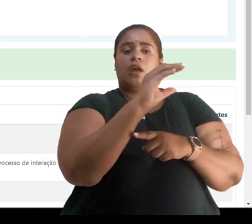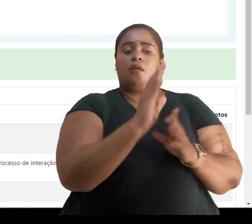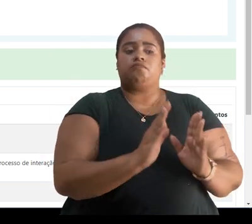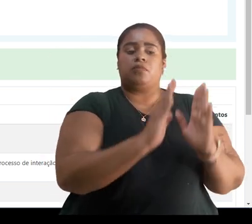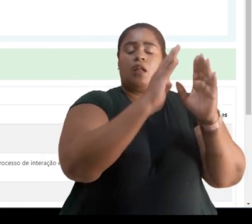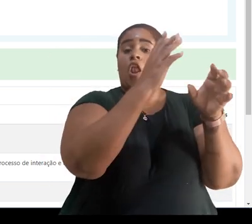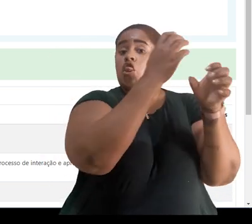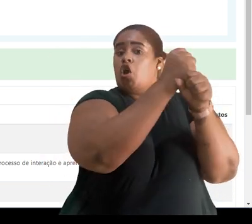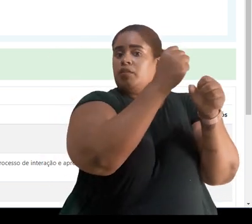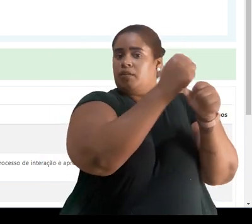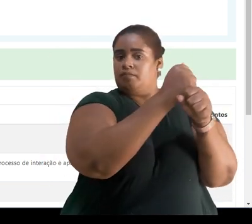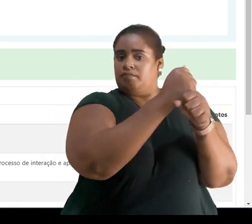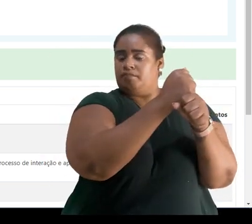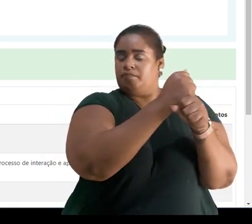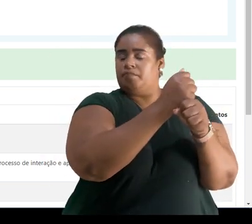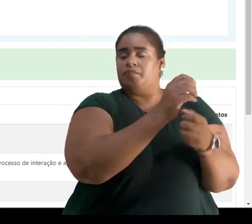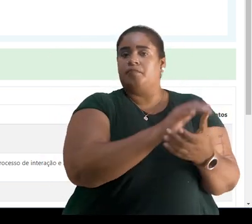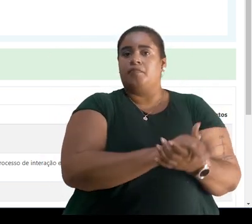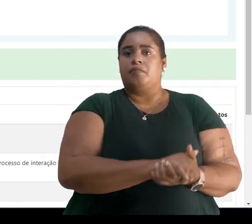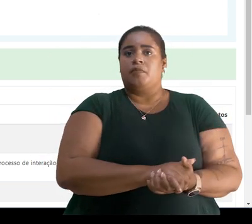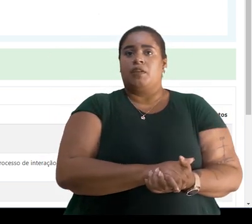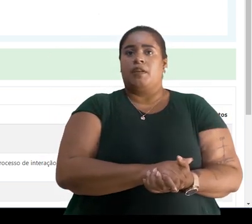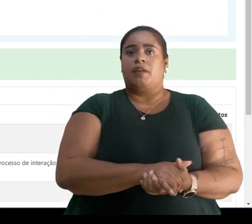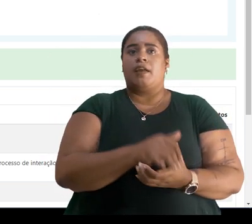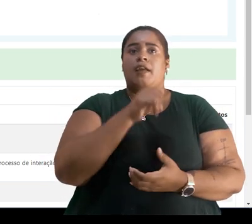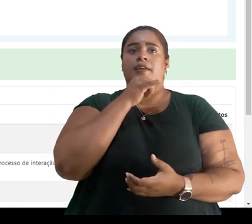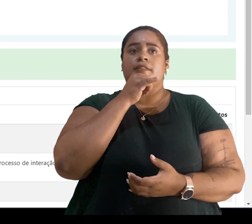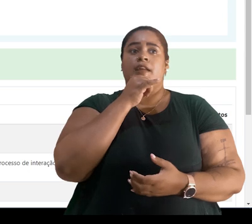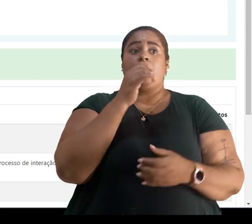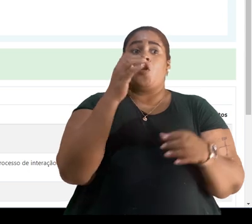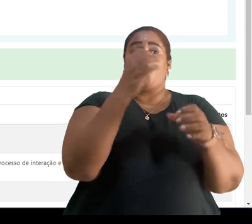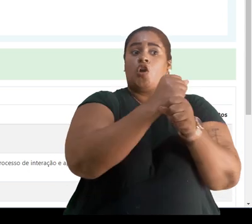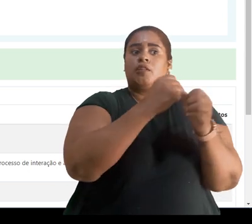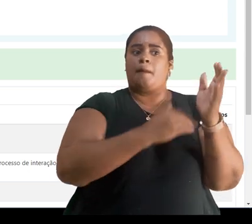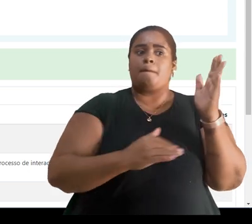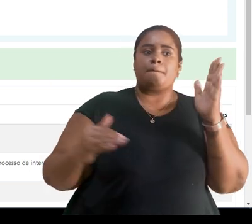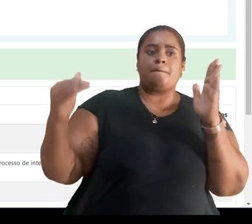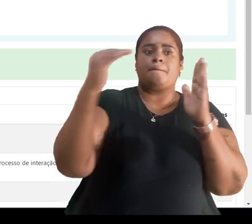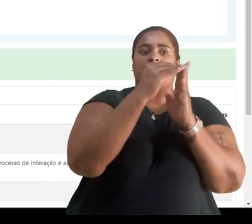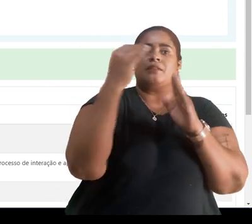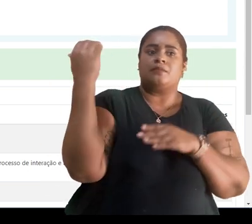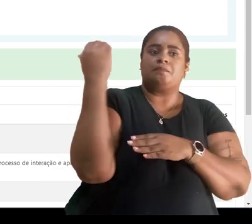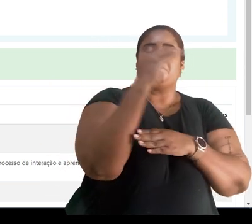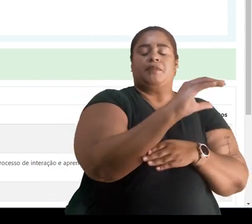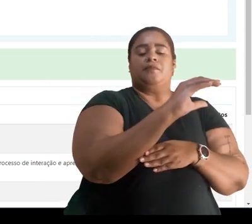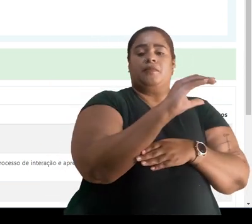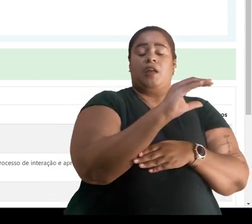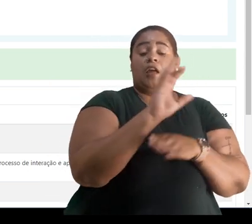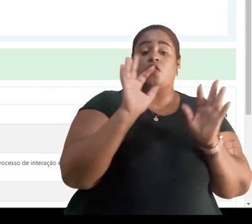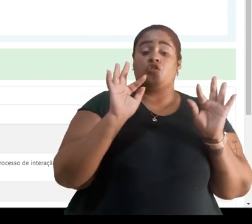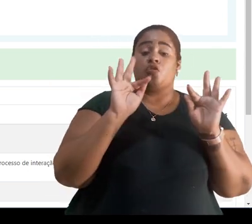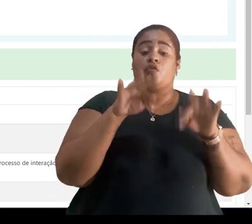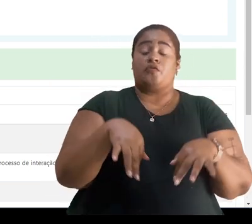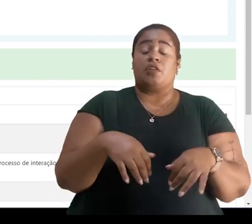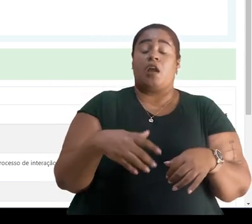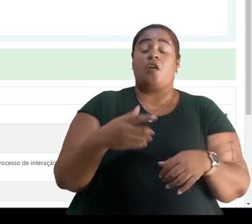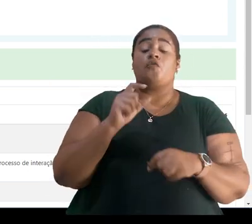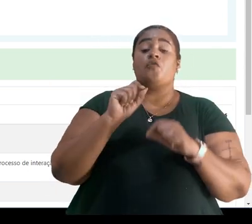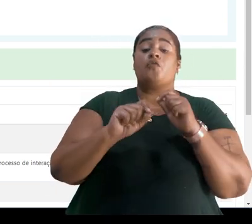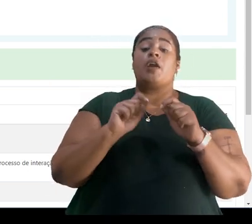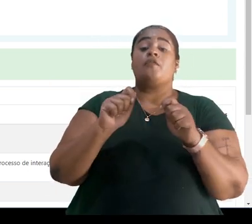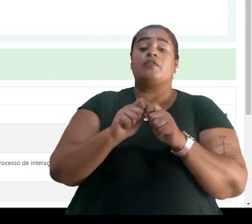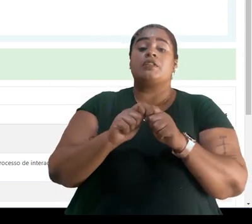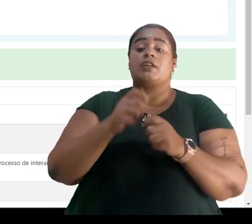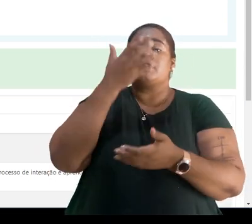colocar a nota. Então, vou, por exemplo, colocar aqui a nota máxima. Ao final, eu vou